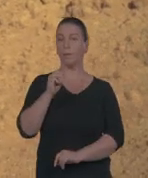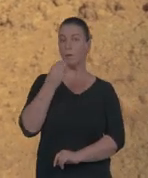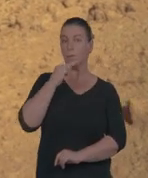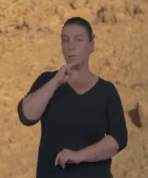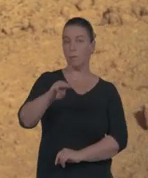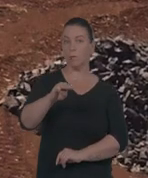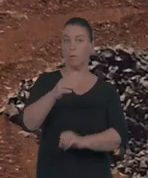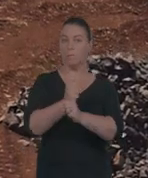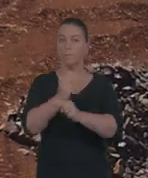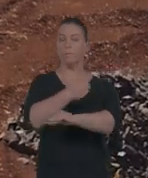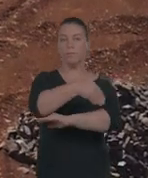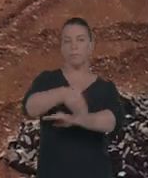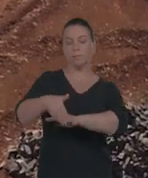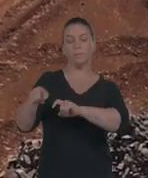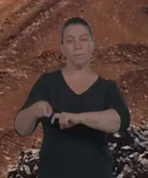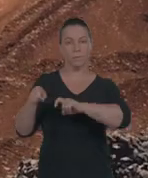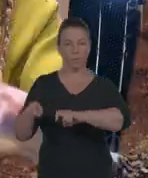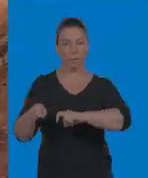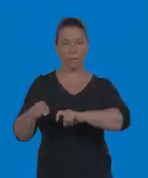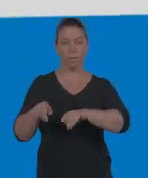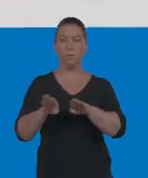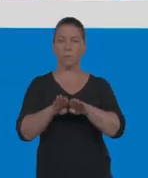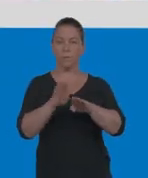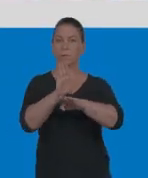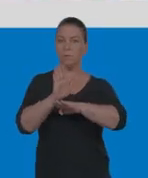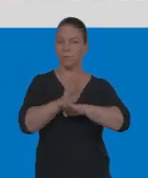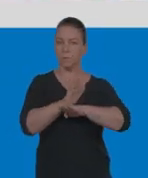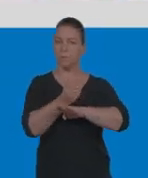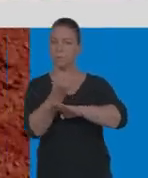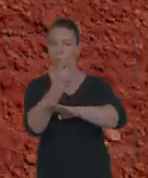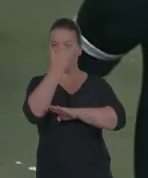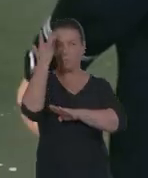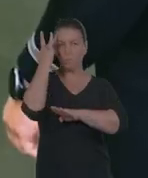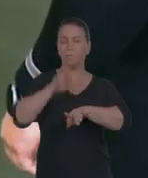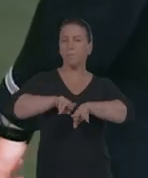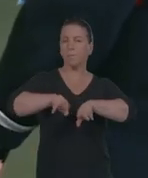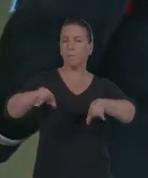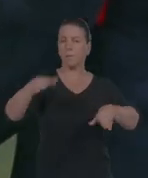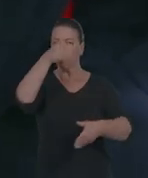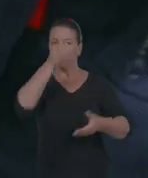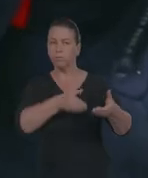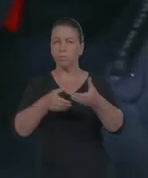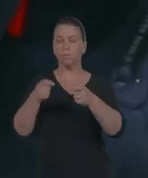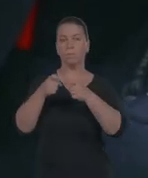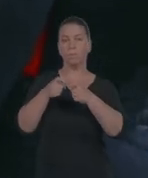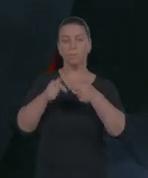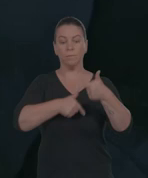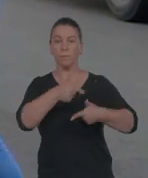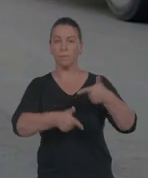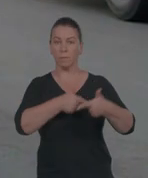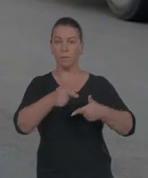milhões foram reservados para a recuperação das estradas rurais. Isso vai ajudar muita gente. São diversos bombeiros e médicos